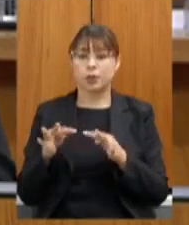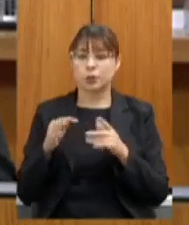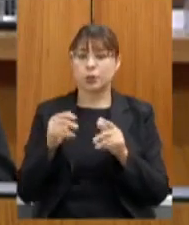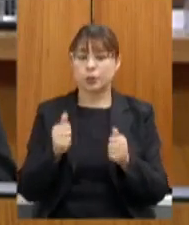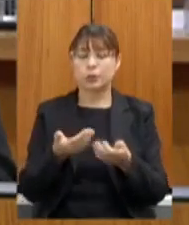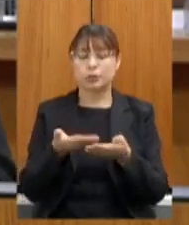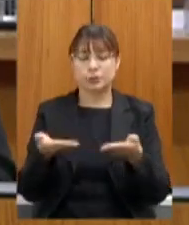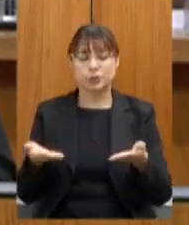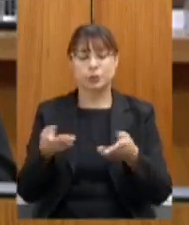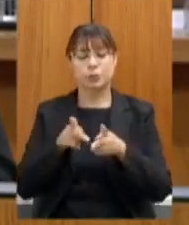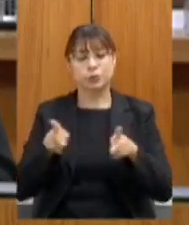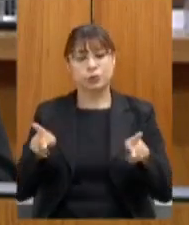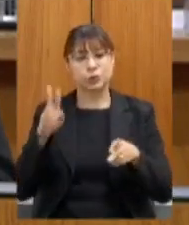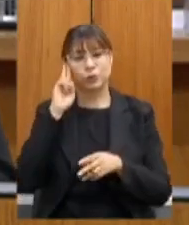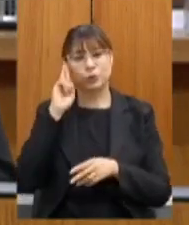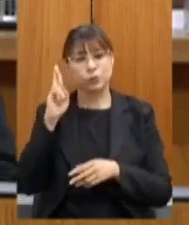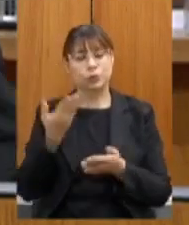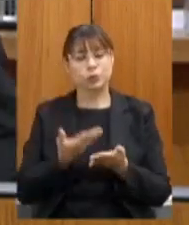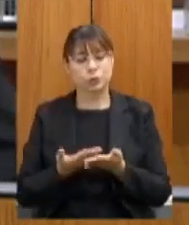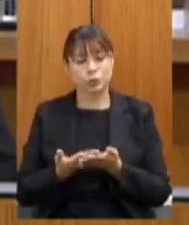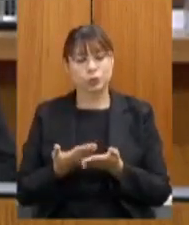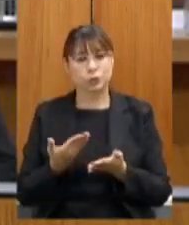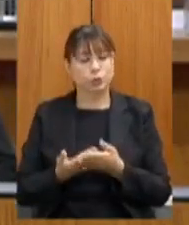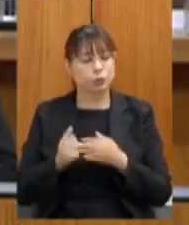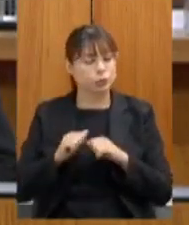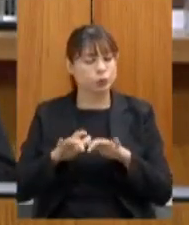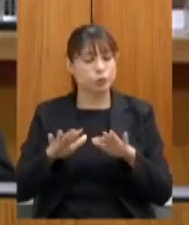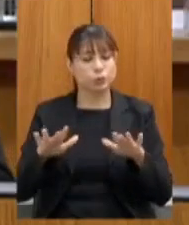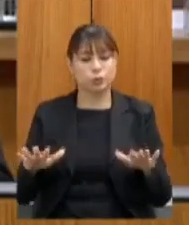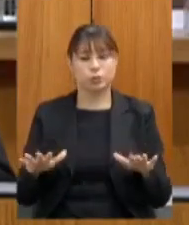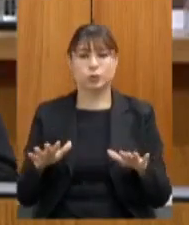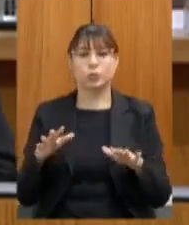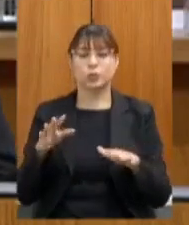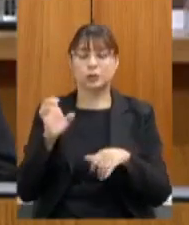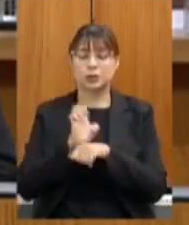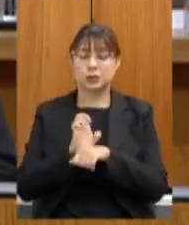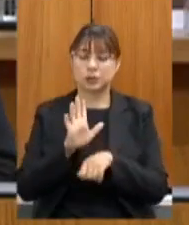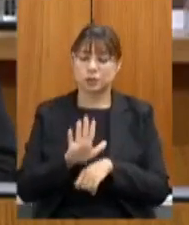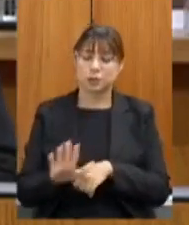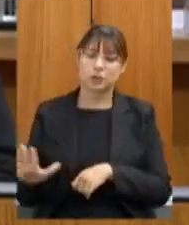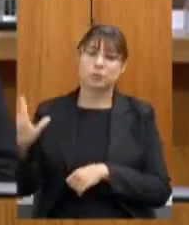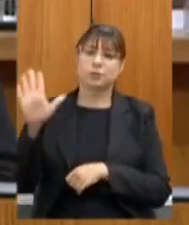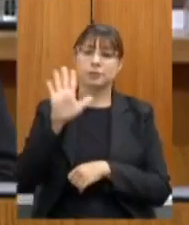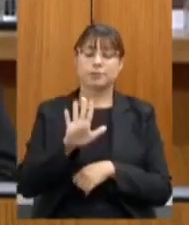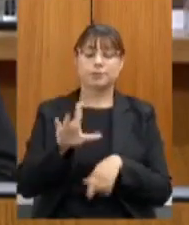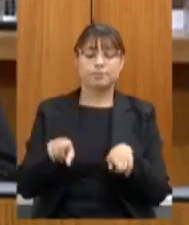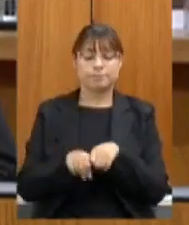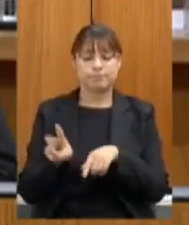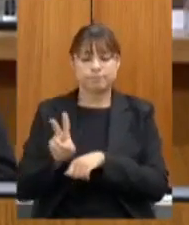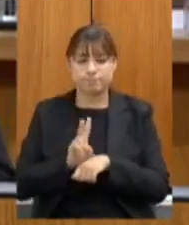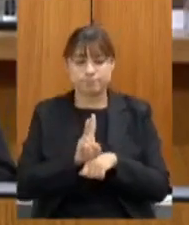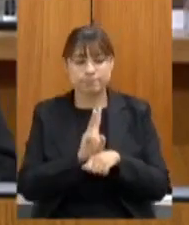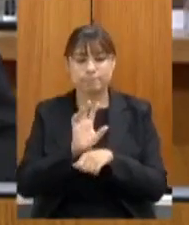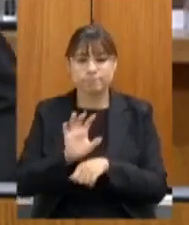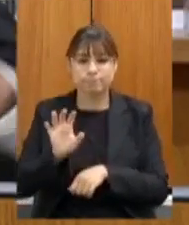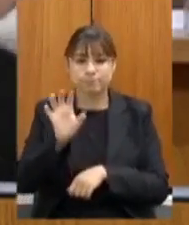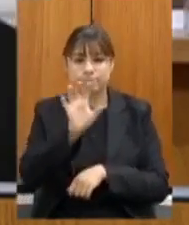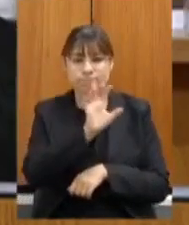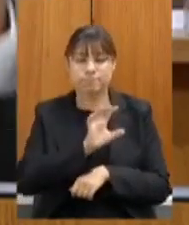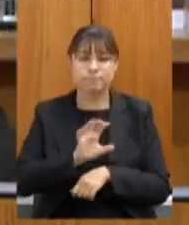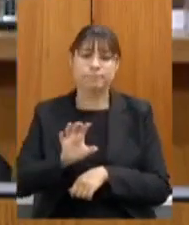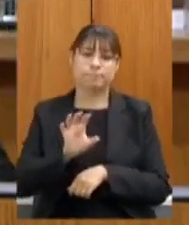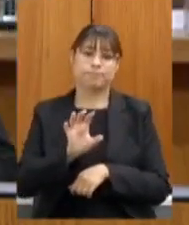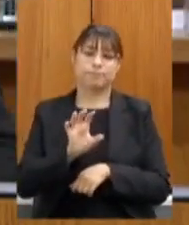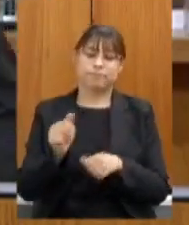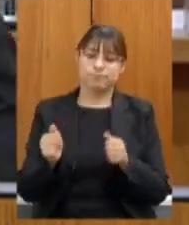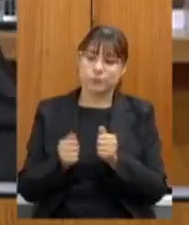professores diretores das escolas espalhadas pelos quatro cantos do nosso estado há superintendências de ensino também com seu